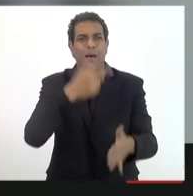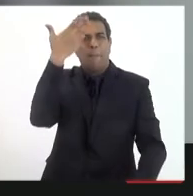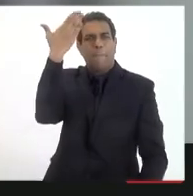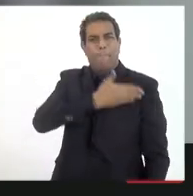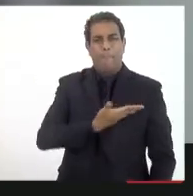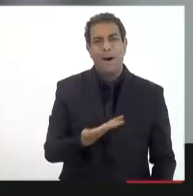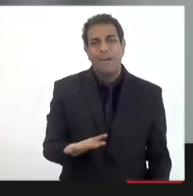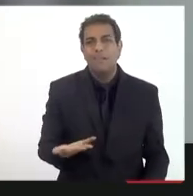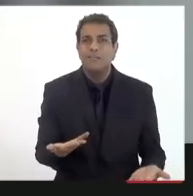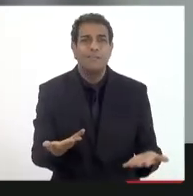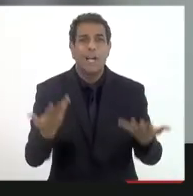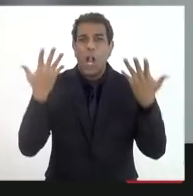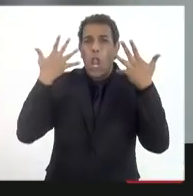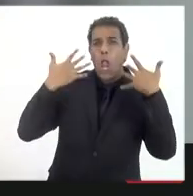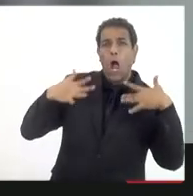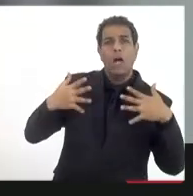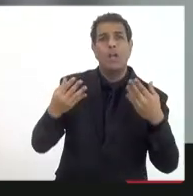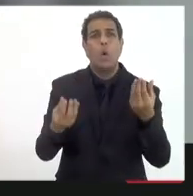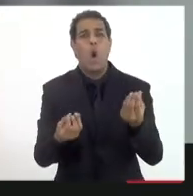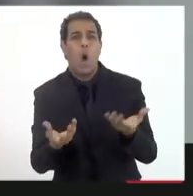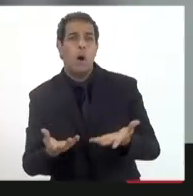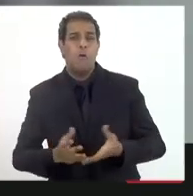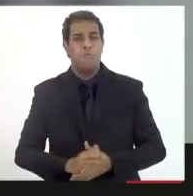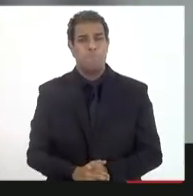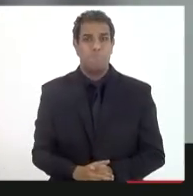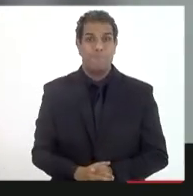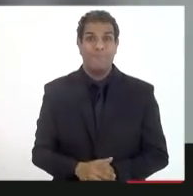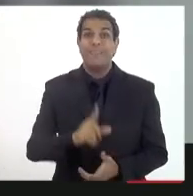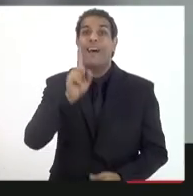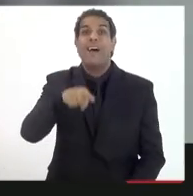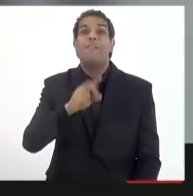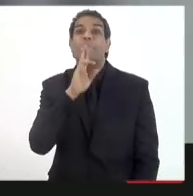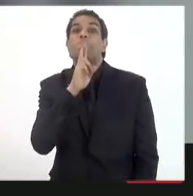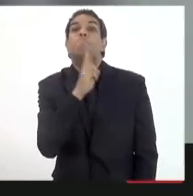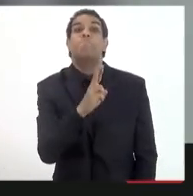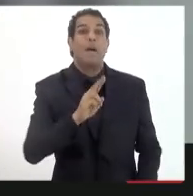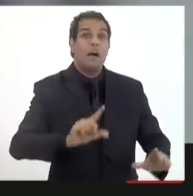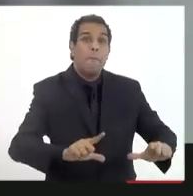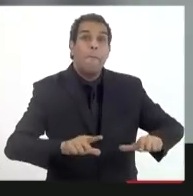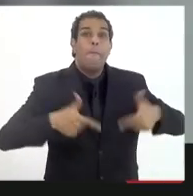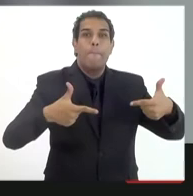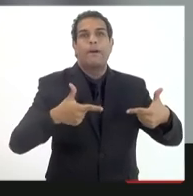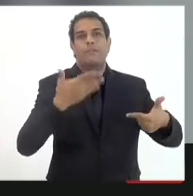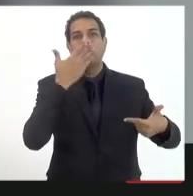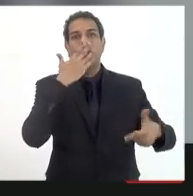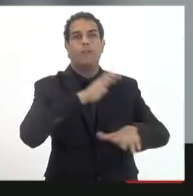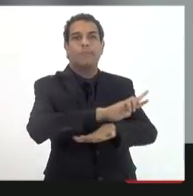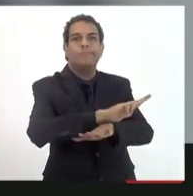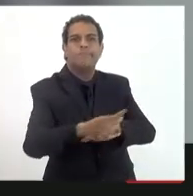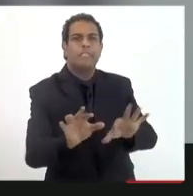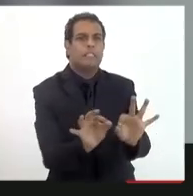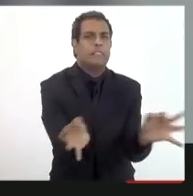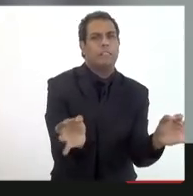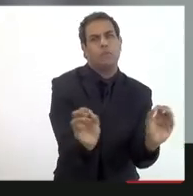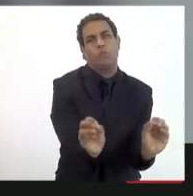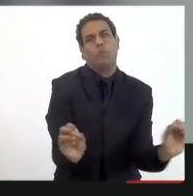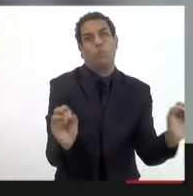naturalmente o impacto ele é ele é uma é o resultado de uma ação multivariável não é simples